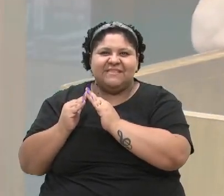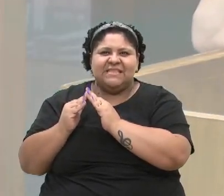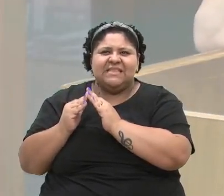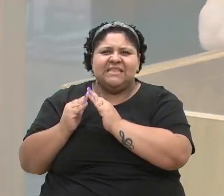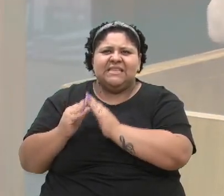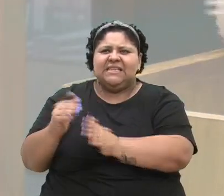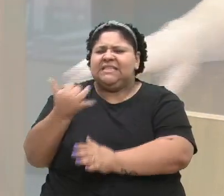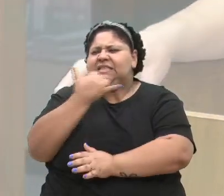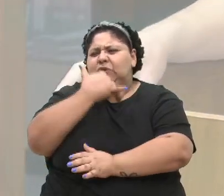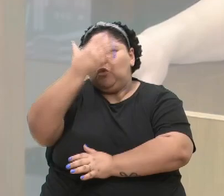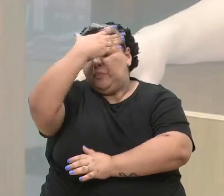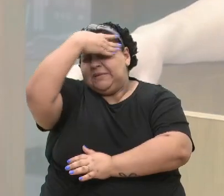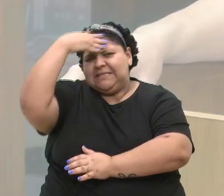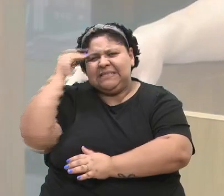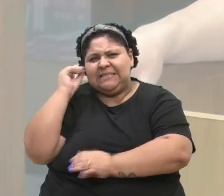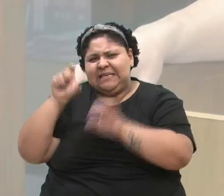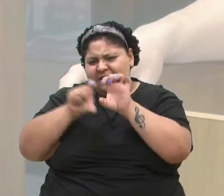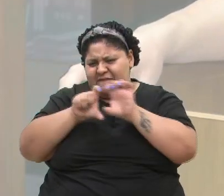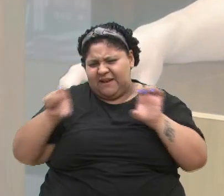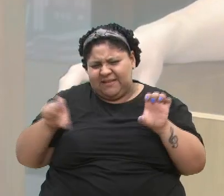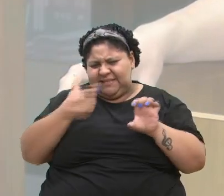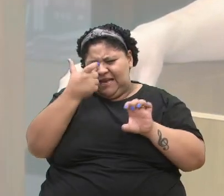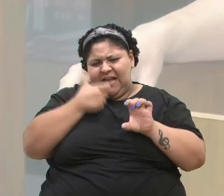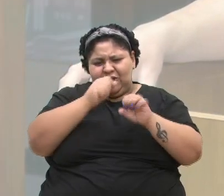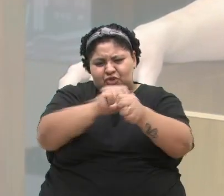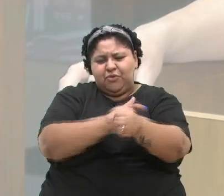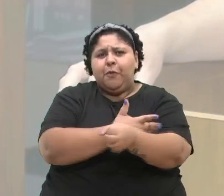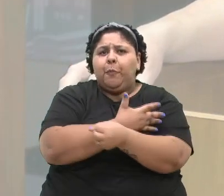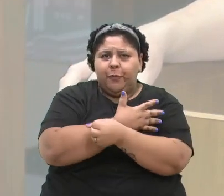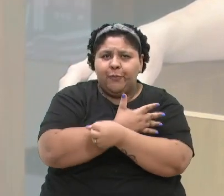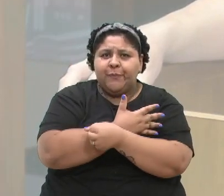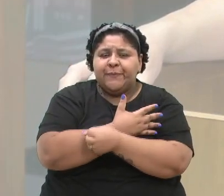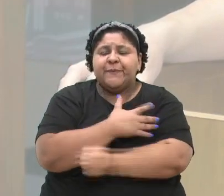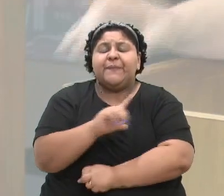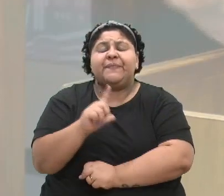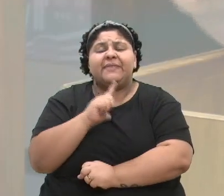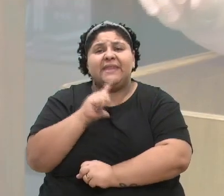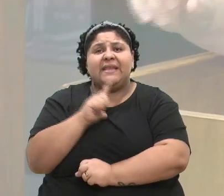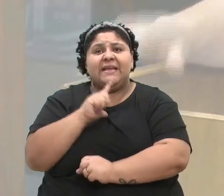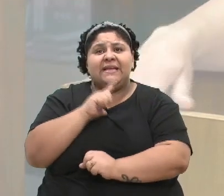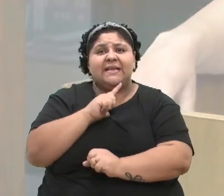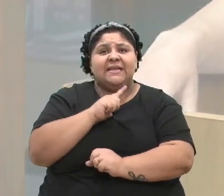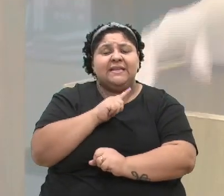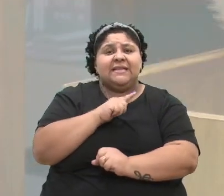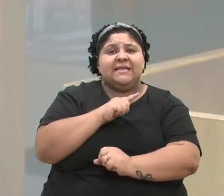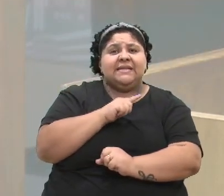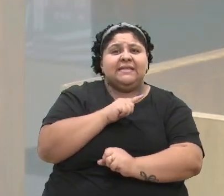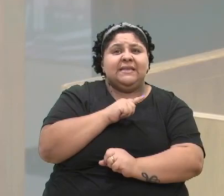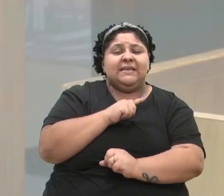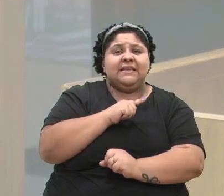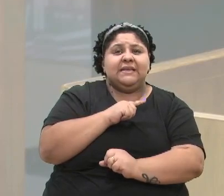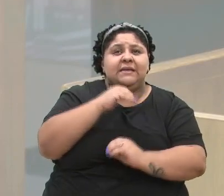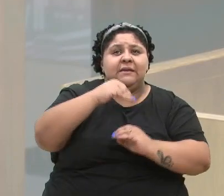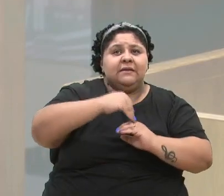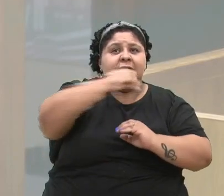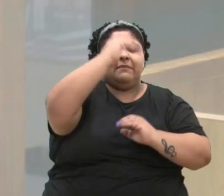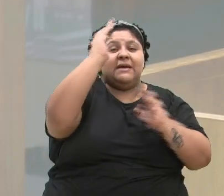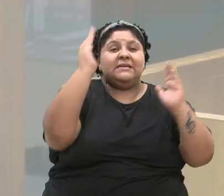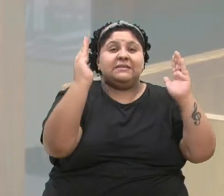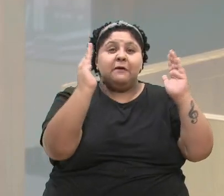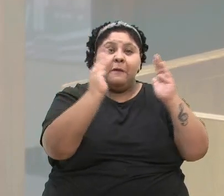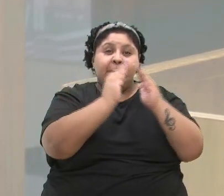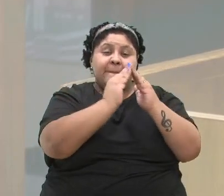um pouquinho, acho que é devido à emoção. Mas tem mais teto sem pessoas do que pessoas com teto.